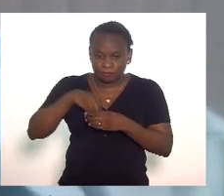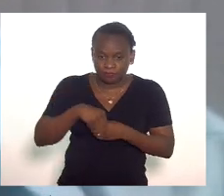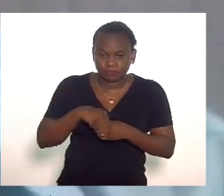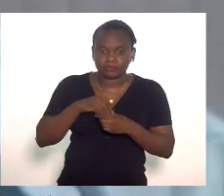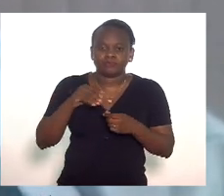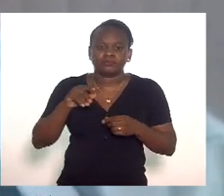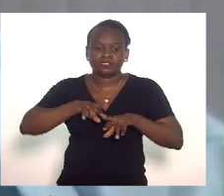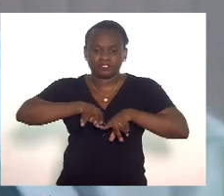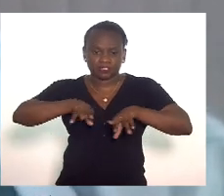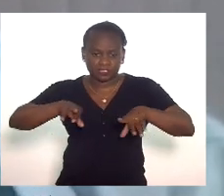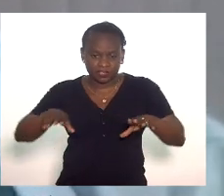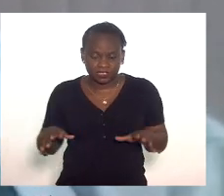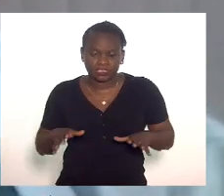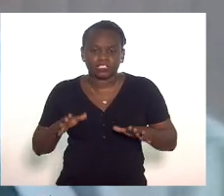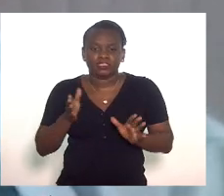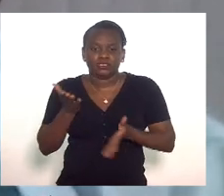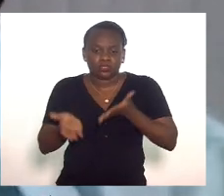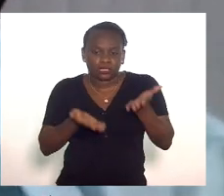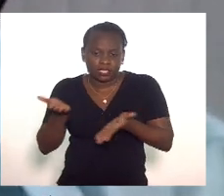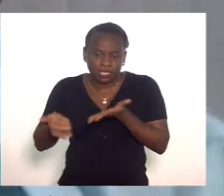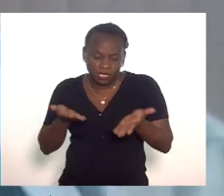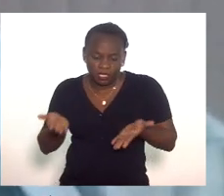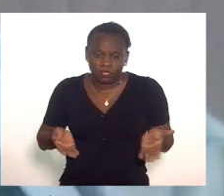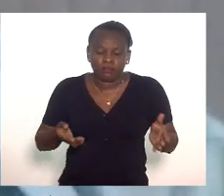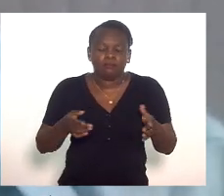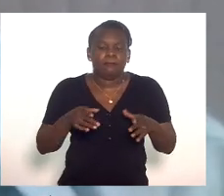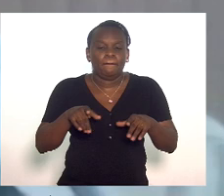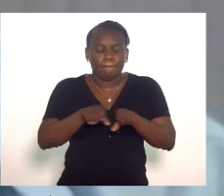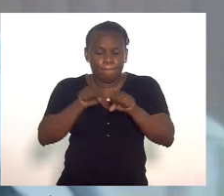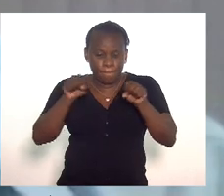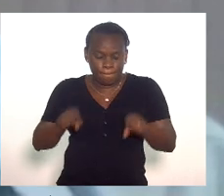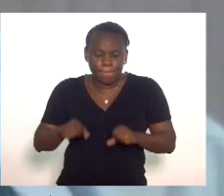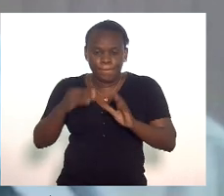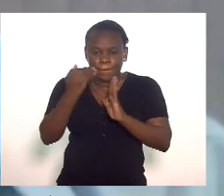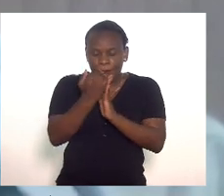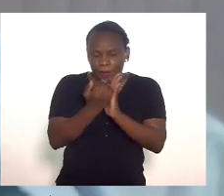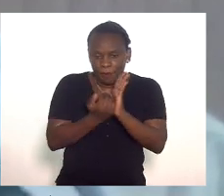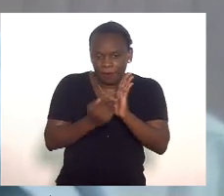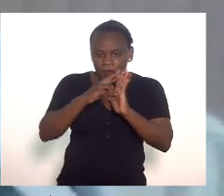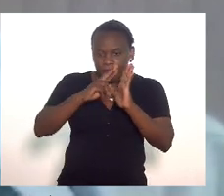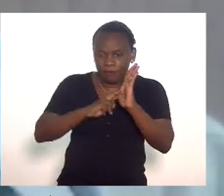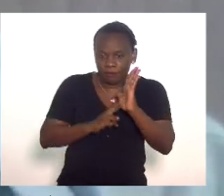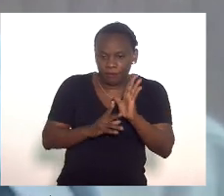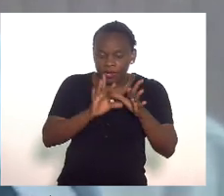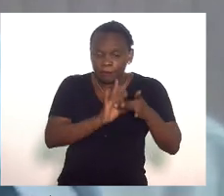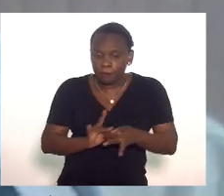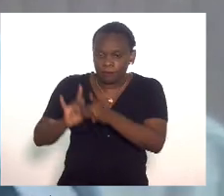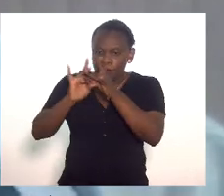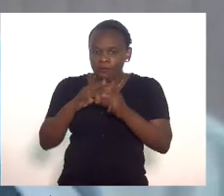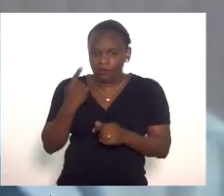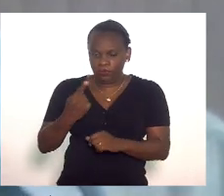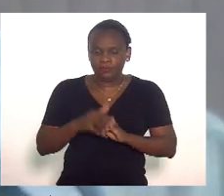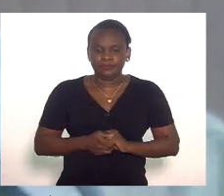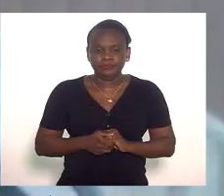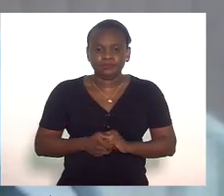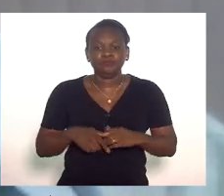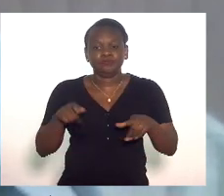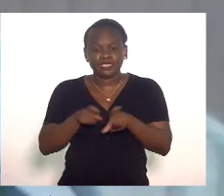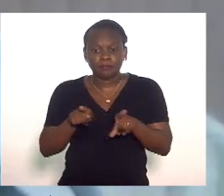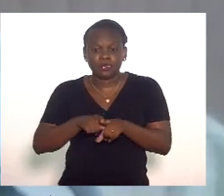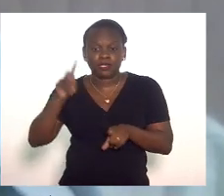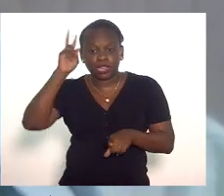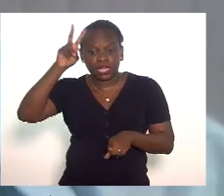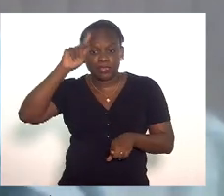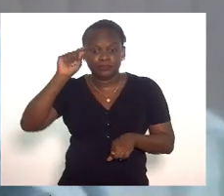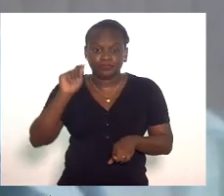diversas linhas de cuidado no sistema de regulação unificado recorda que